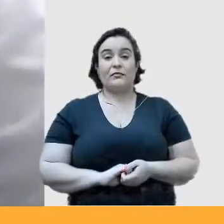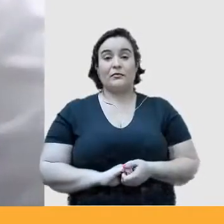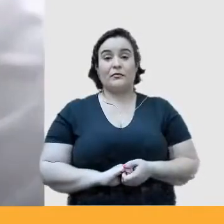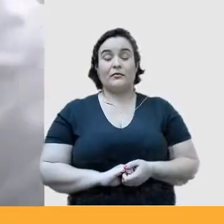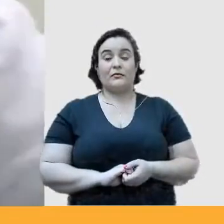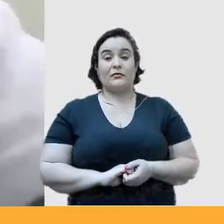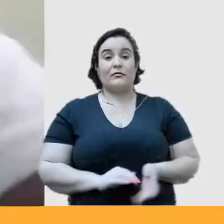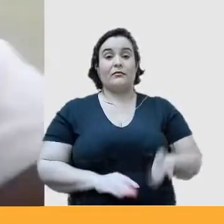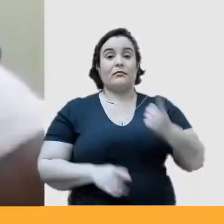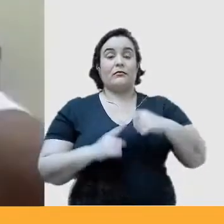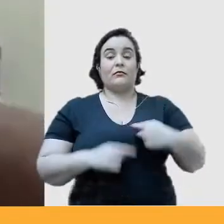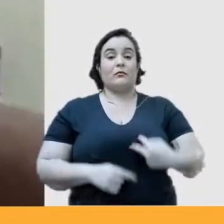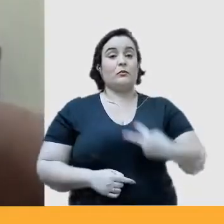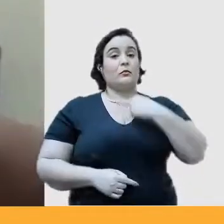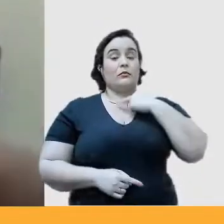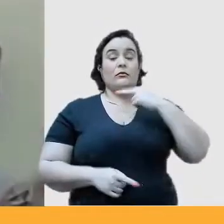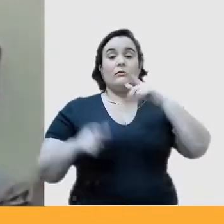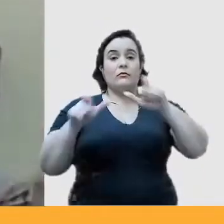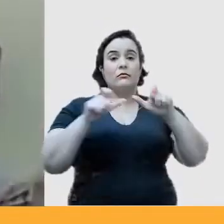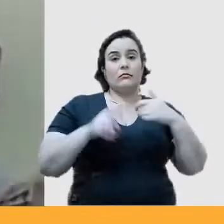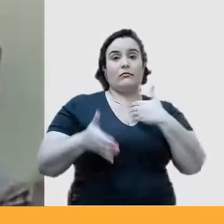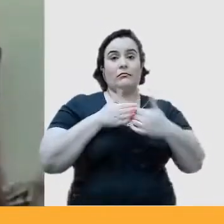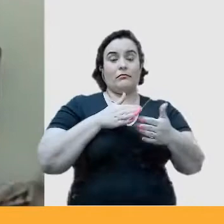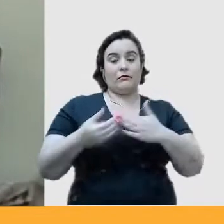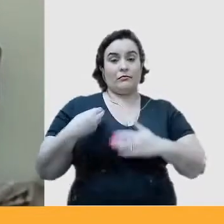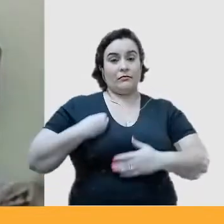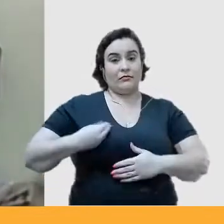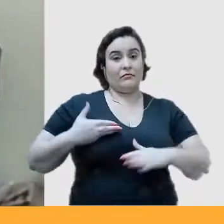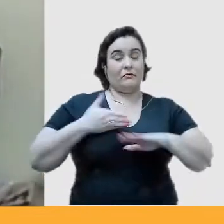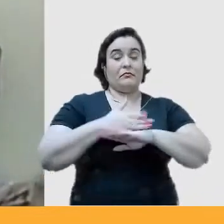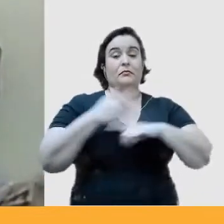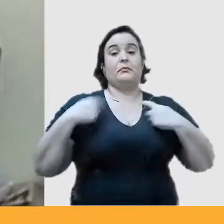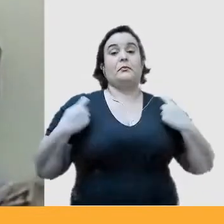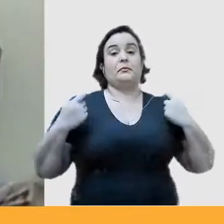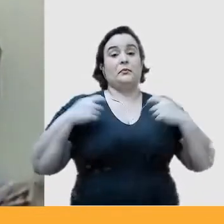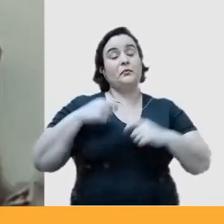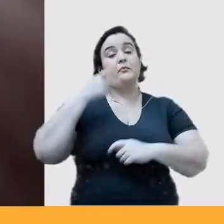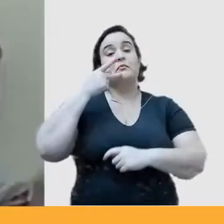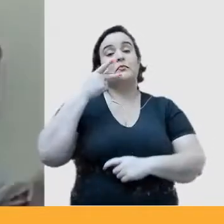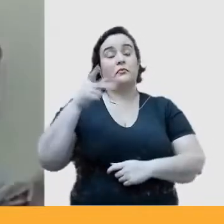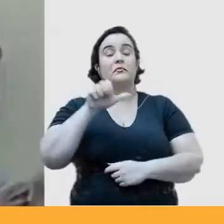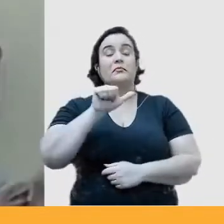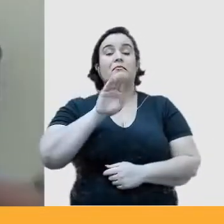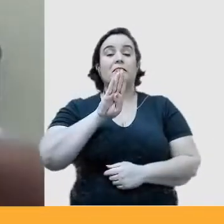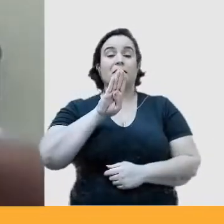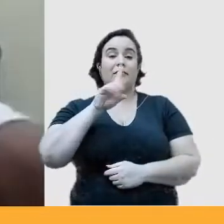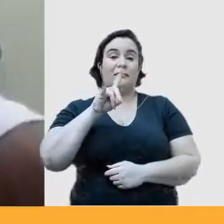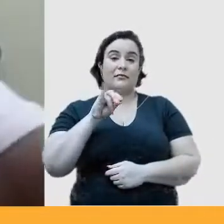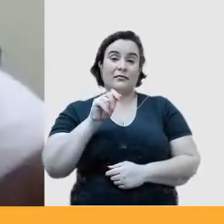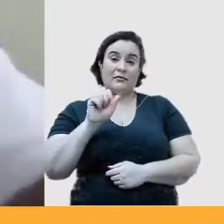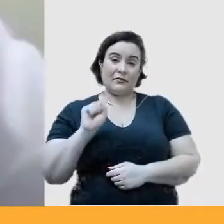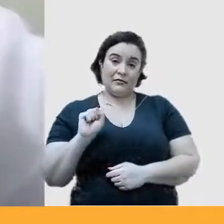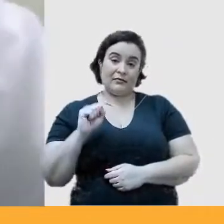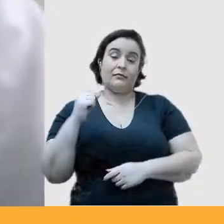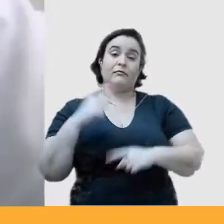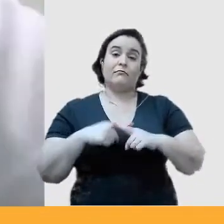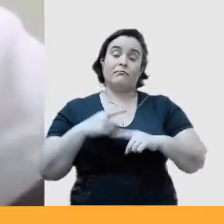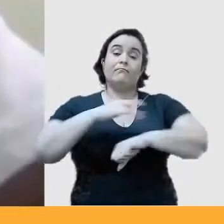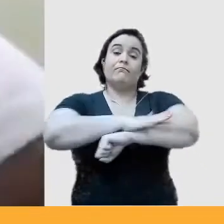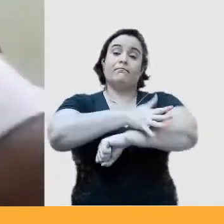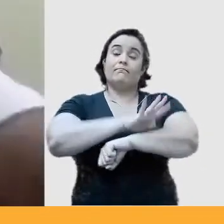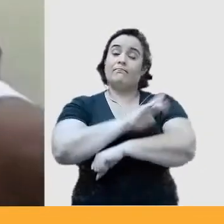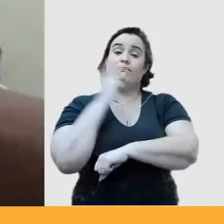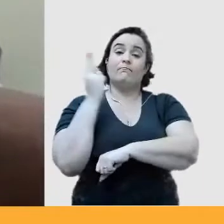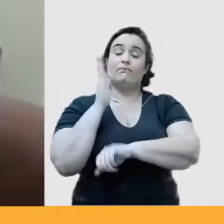em qualquer lugar que eu esteja, eu tenho que falar em Abdias, porque o racismo inviabiliza as pessoas,